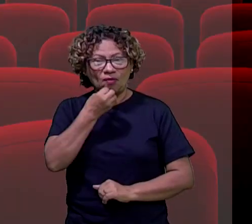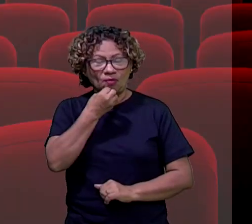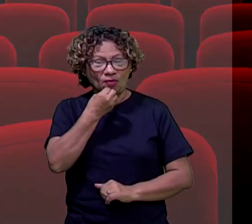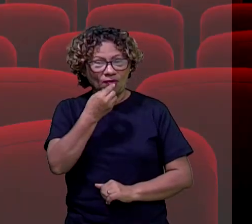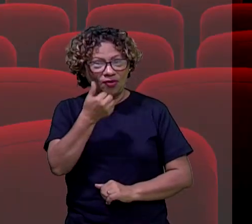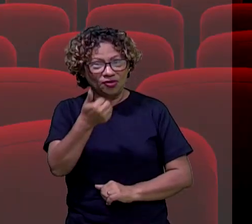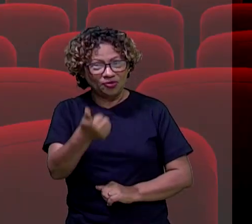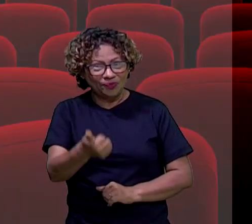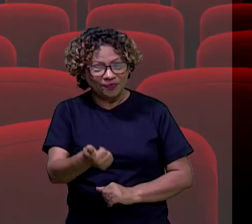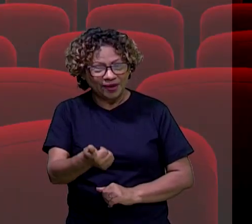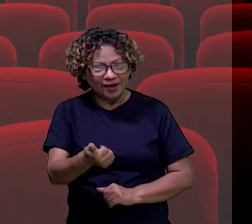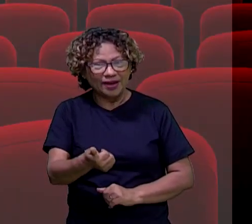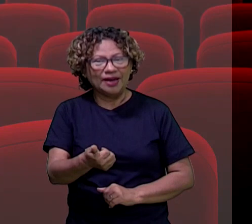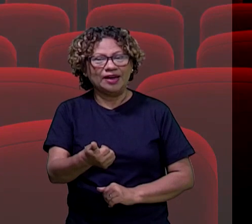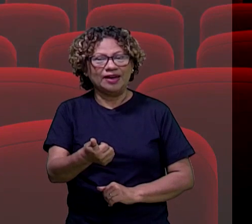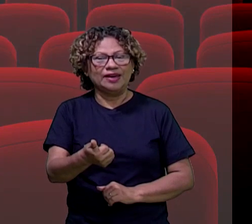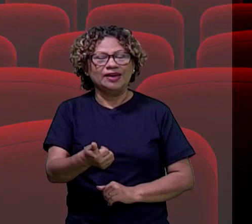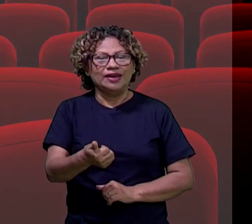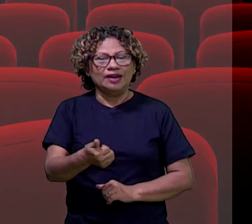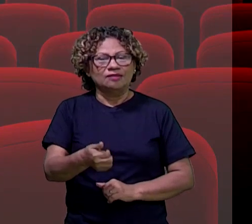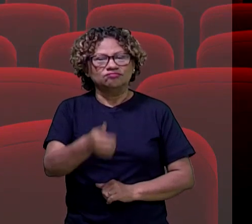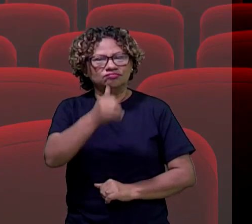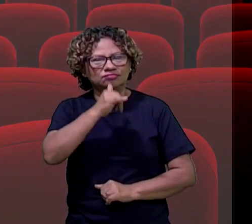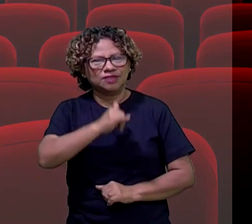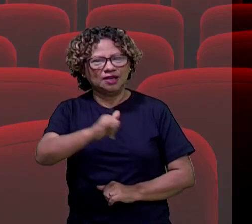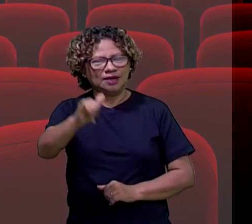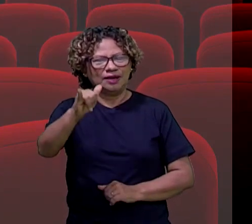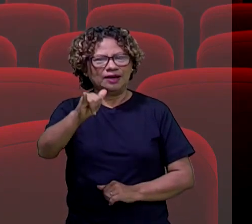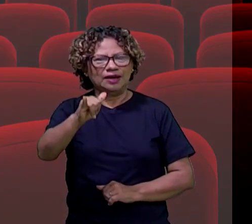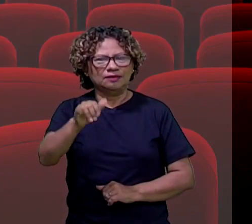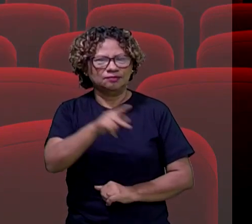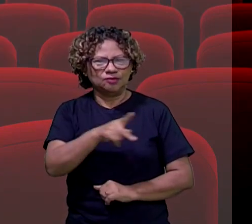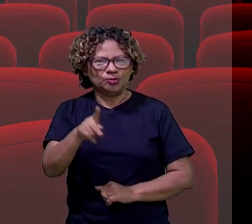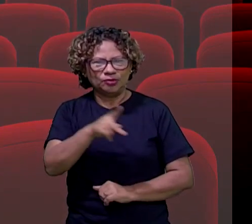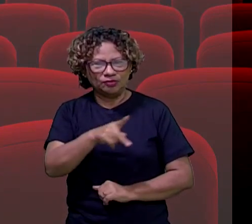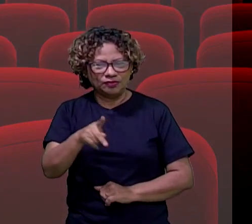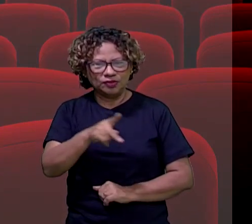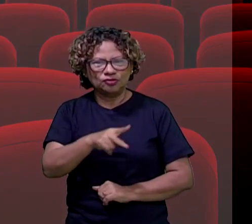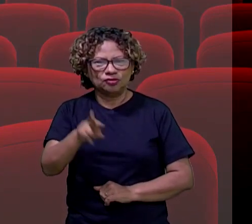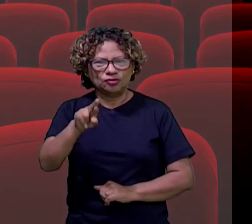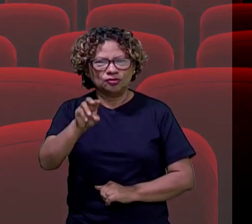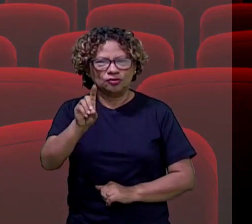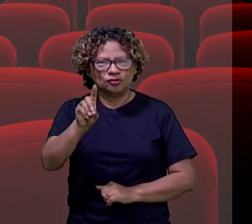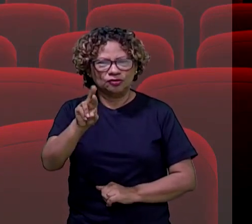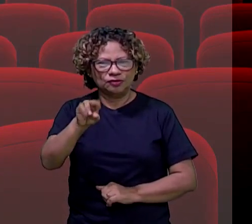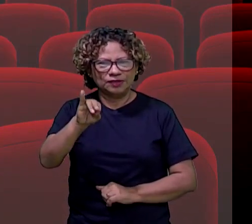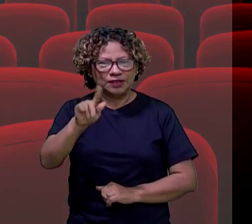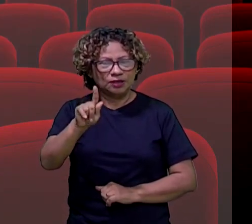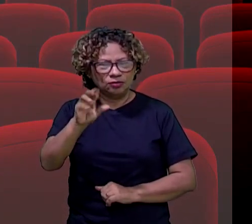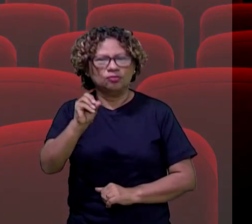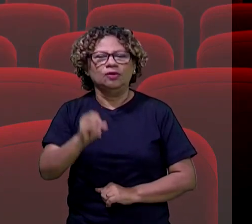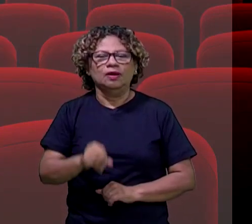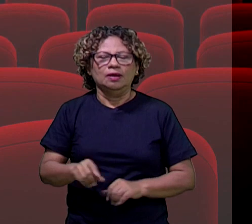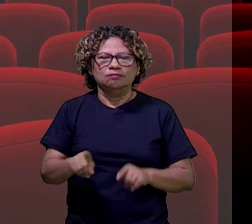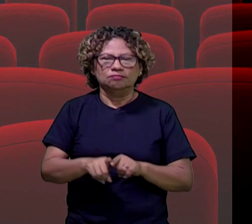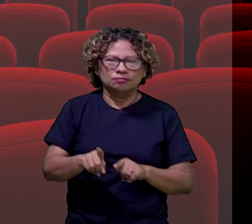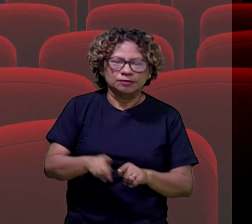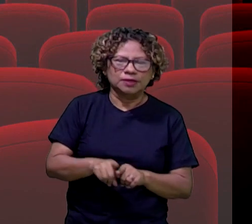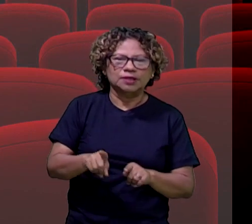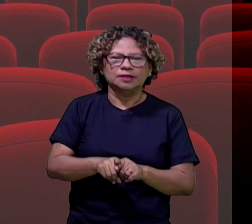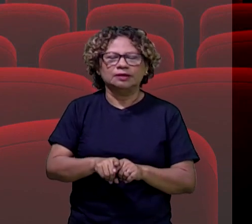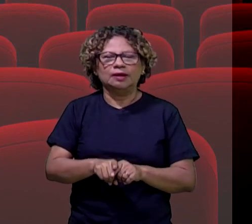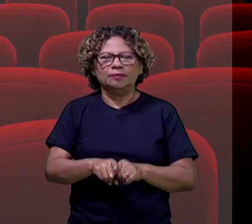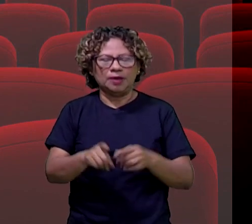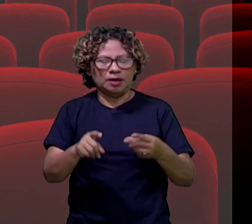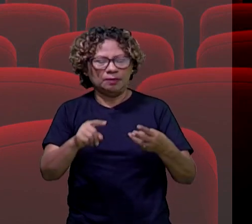professor Rodrigo, né? Fiquem em casa. Em relação aos filmes, A Sociedade dos Poetas Mortos, eu preciso assistir. A Origem,